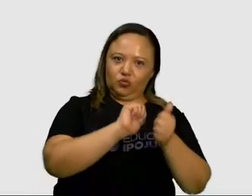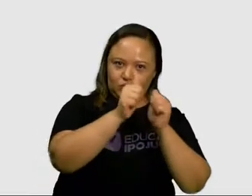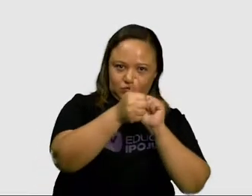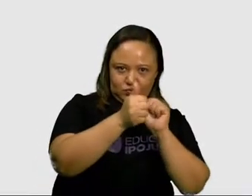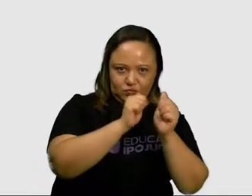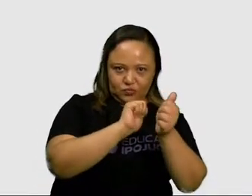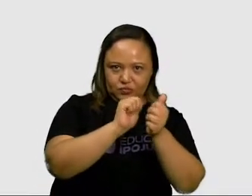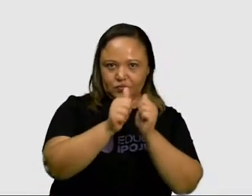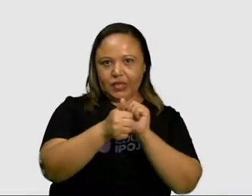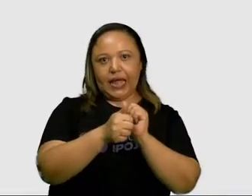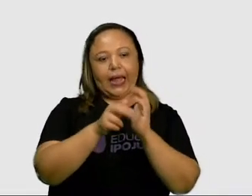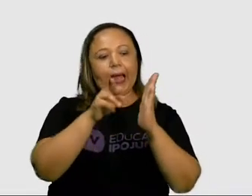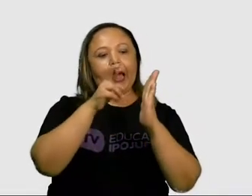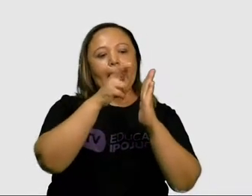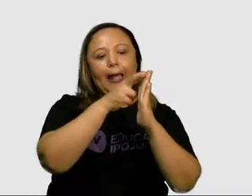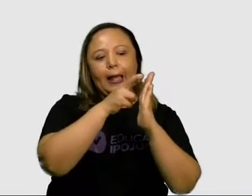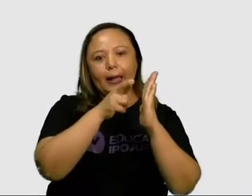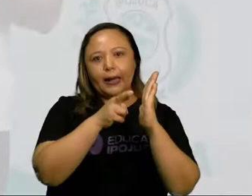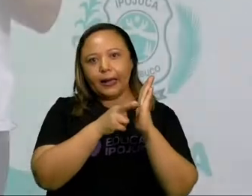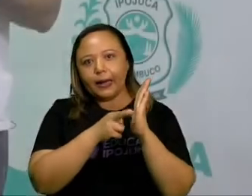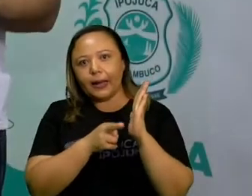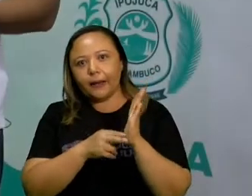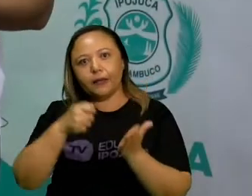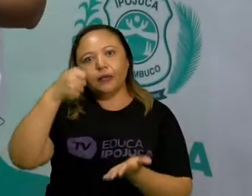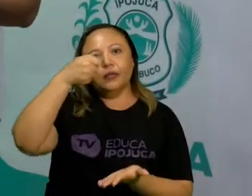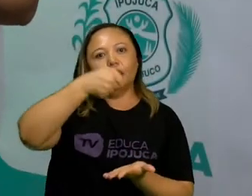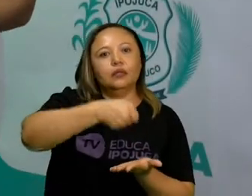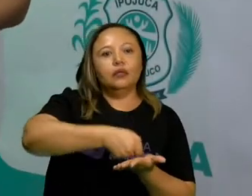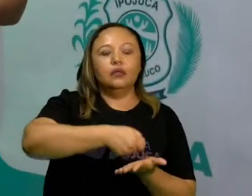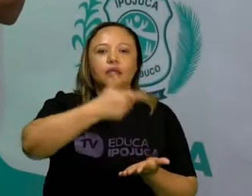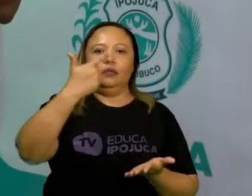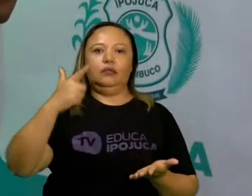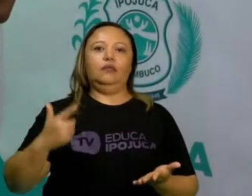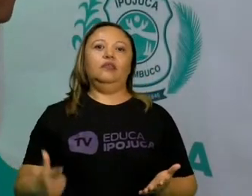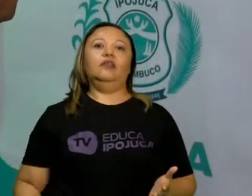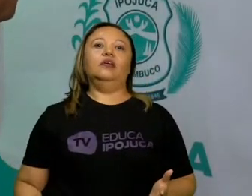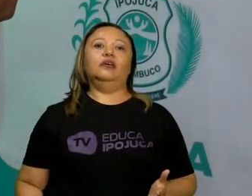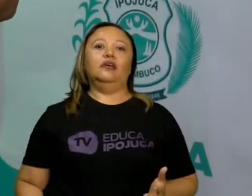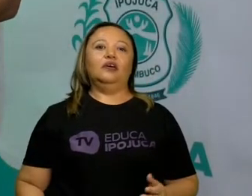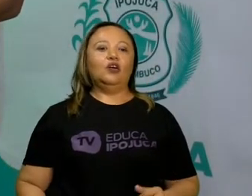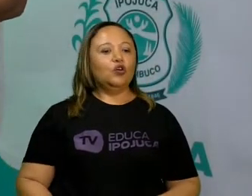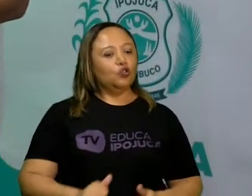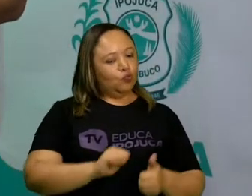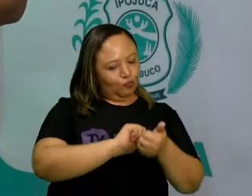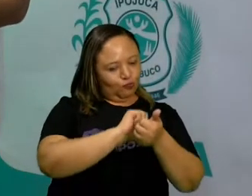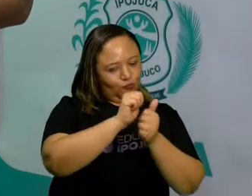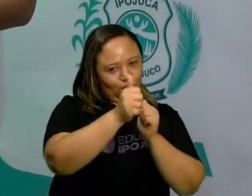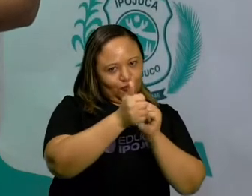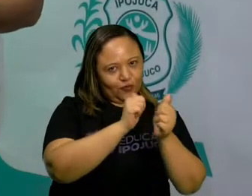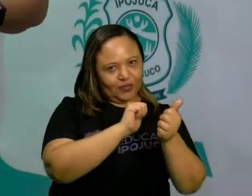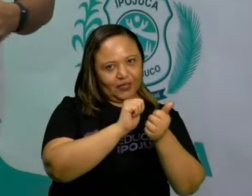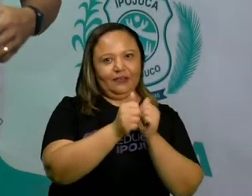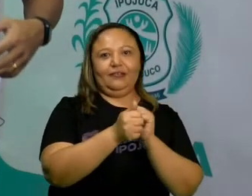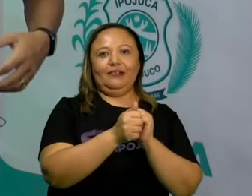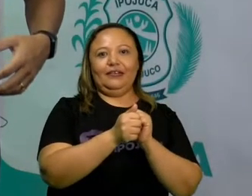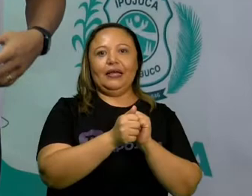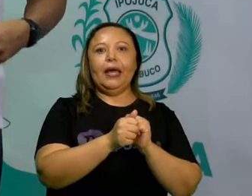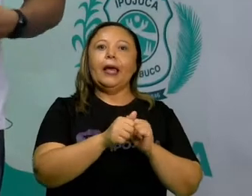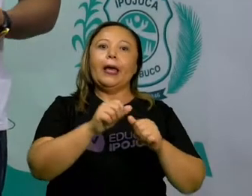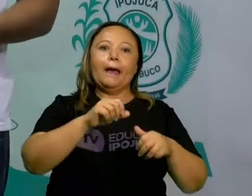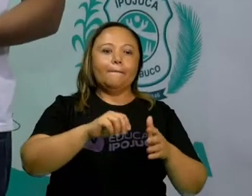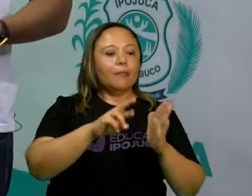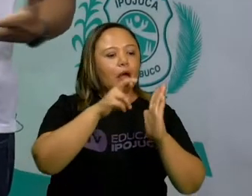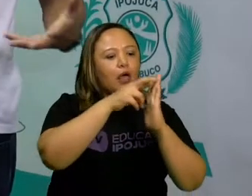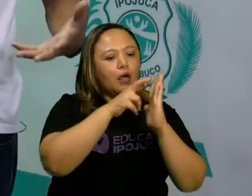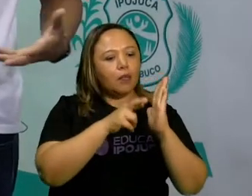jogos, não existem regras fixas. Essa é uma das características mais marcantes do jogo, né? Essas regras, elas podem ser